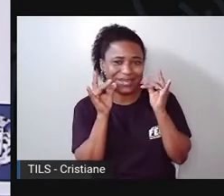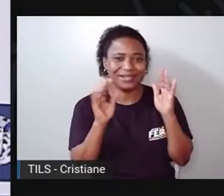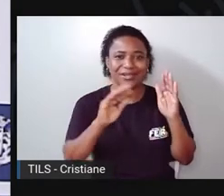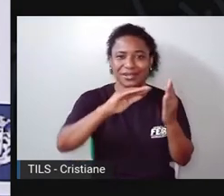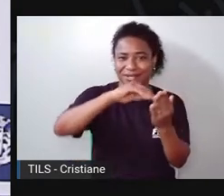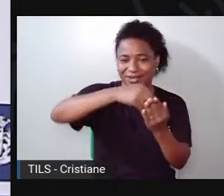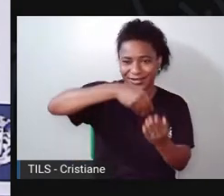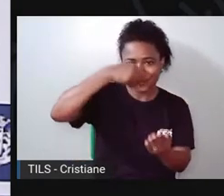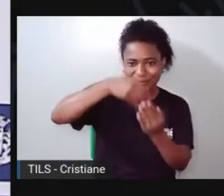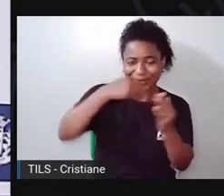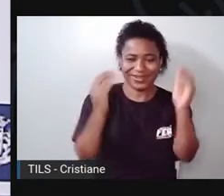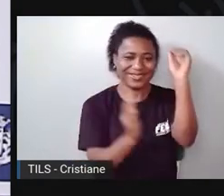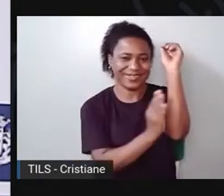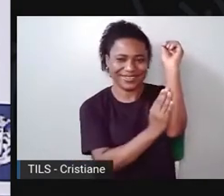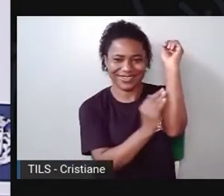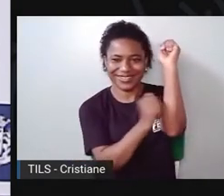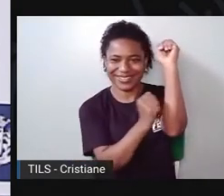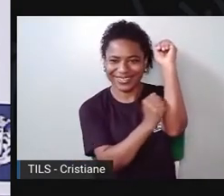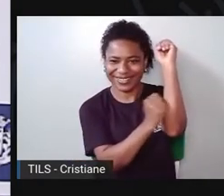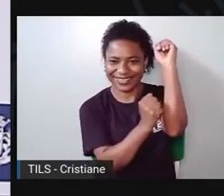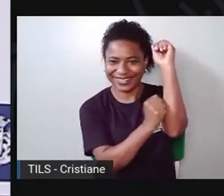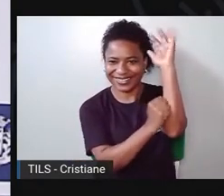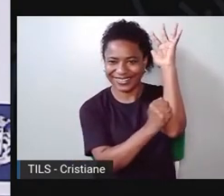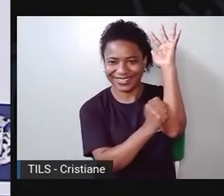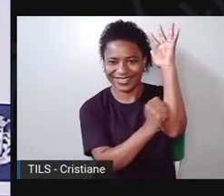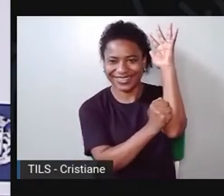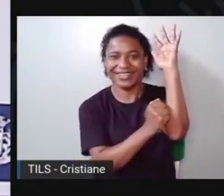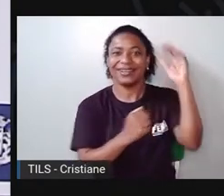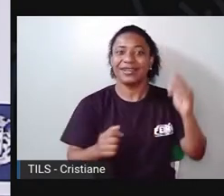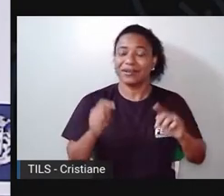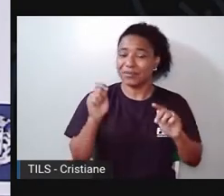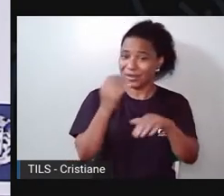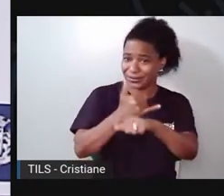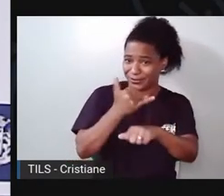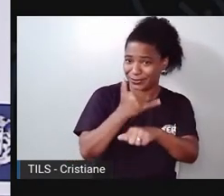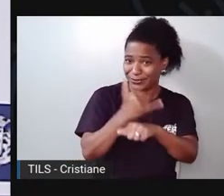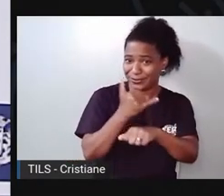na casa de vocês. Pode ser essa daqui.